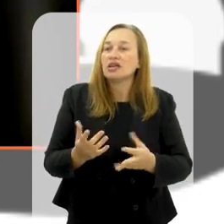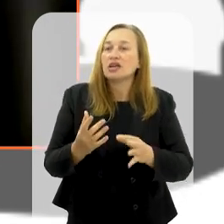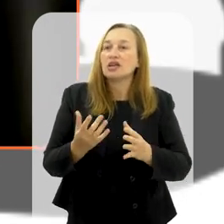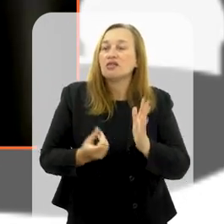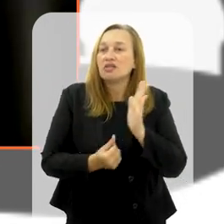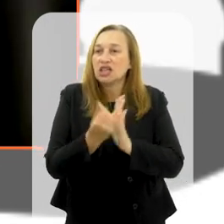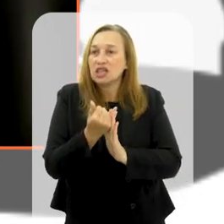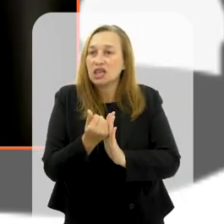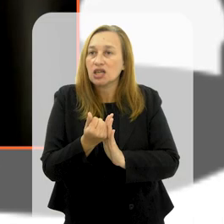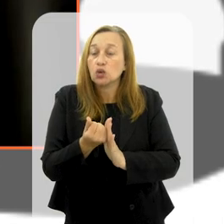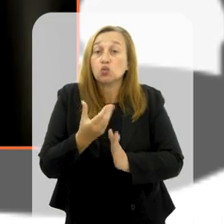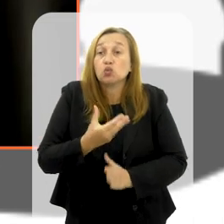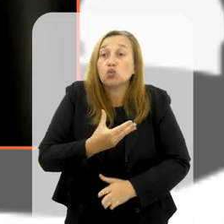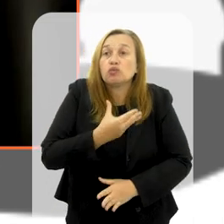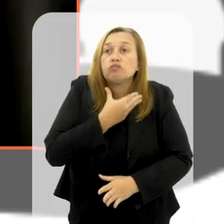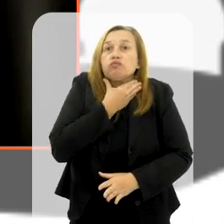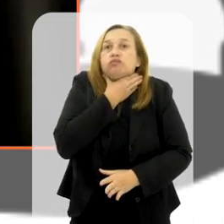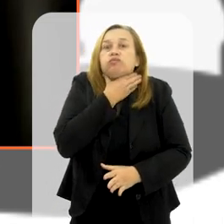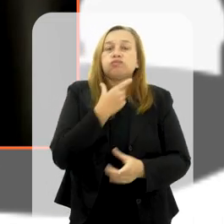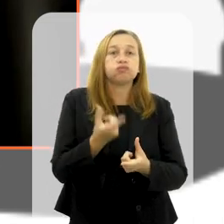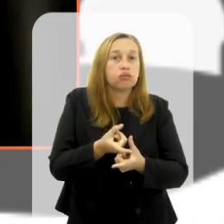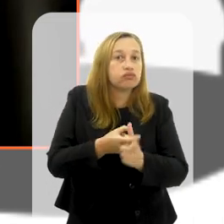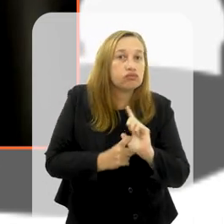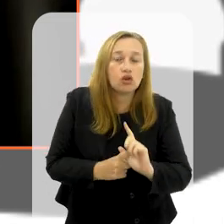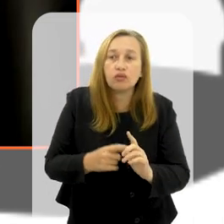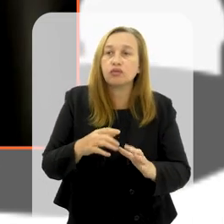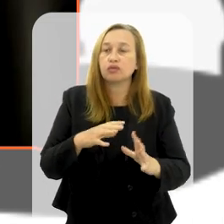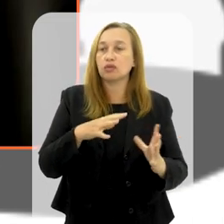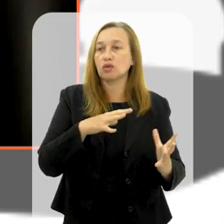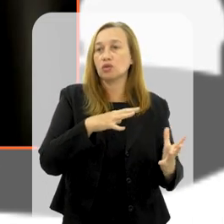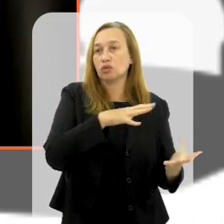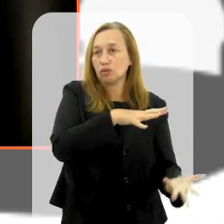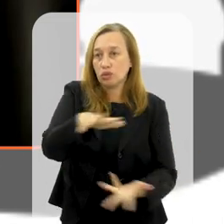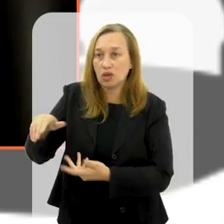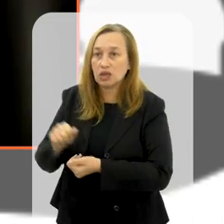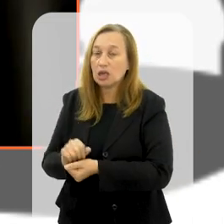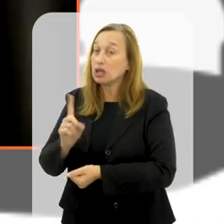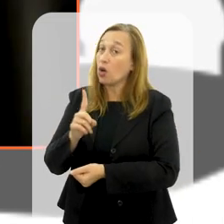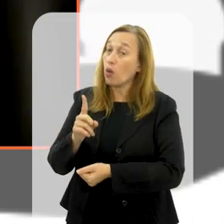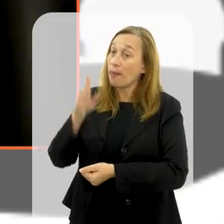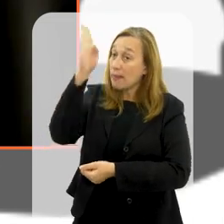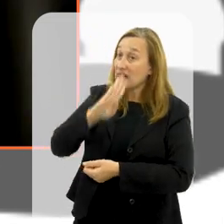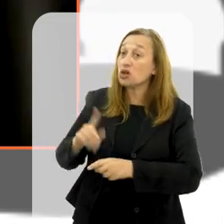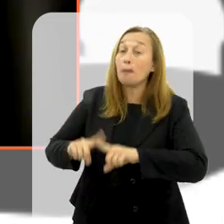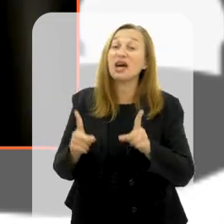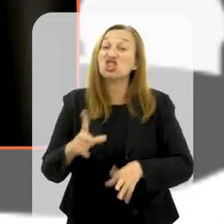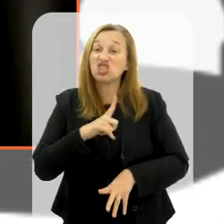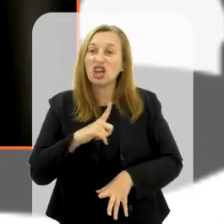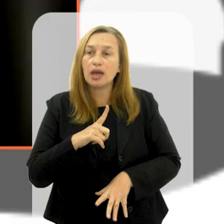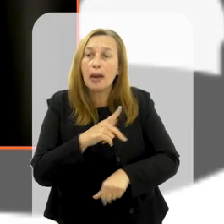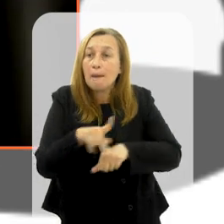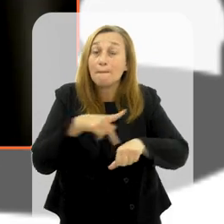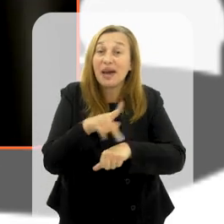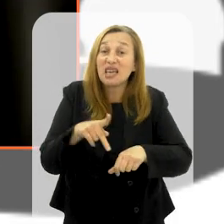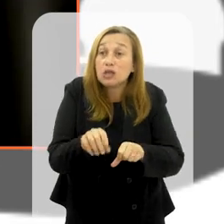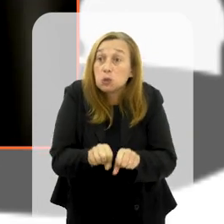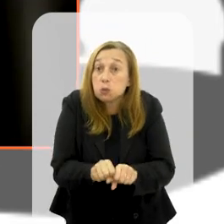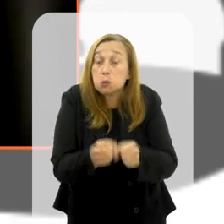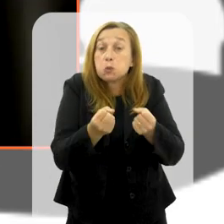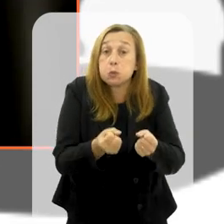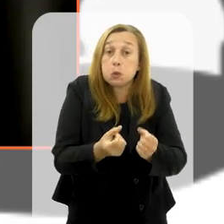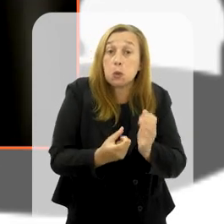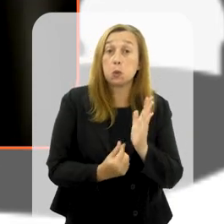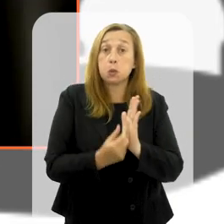do endividamento dos países do Sul Global. Não é o caso do Brasil, que bom. Mas tem países que estão a ponto de